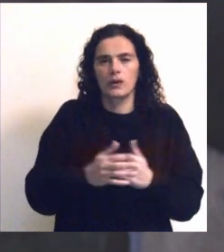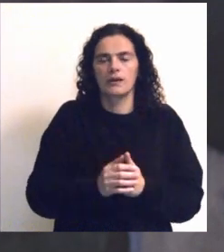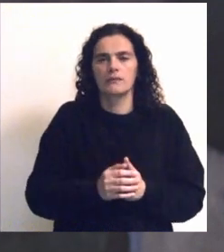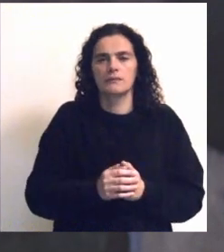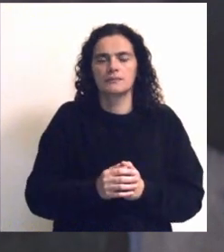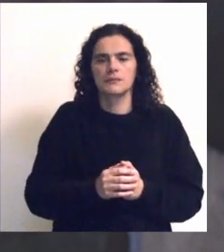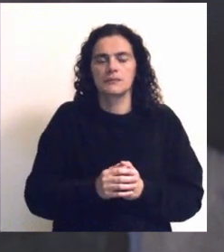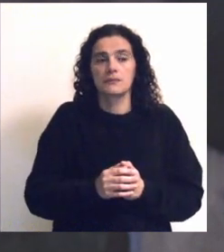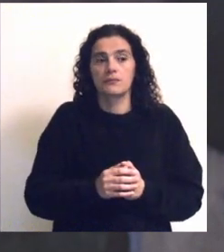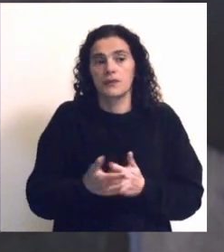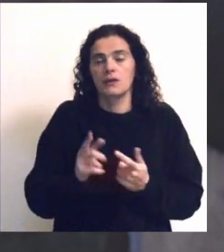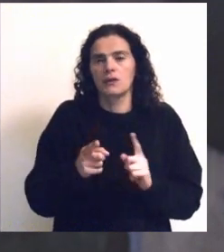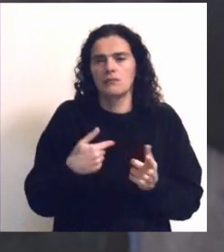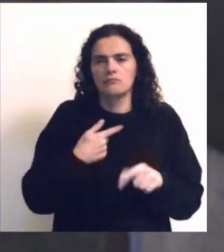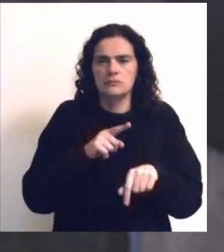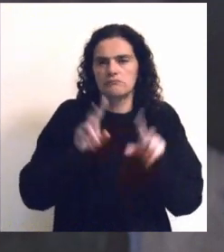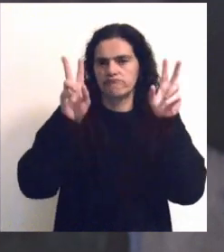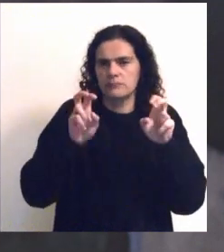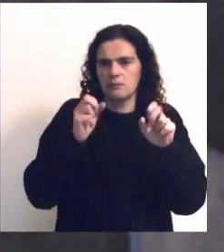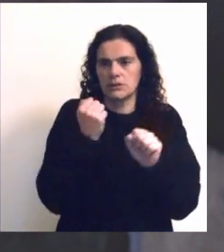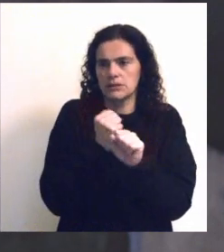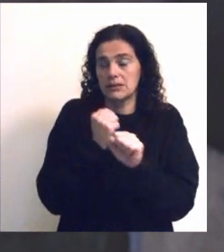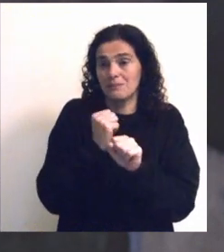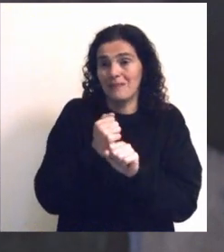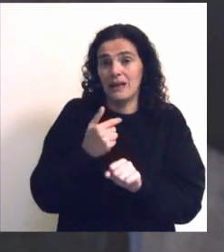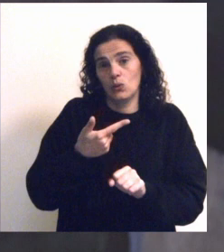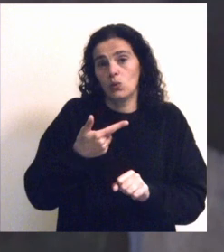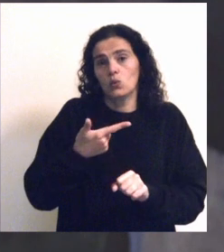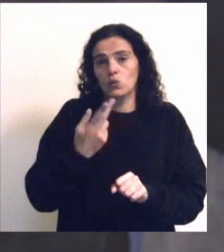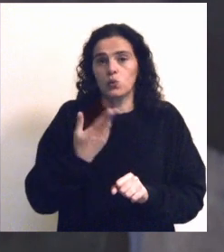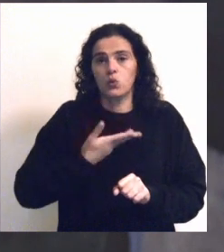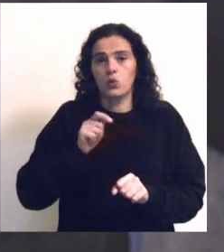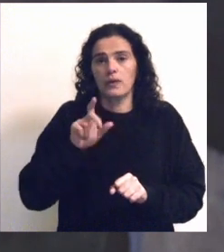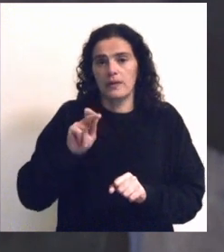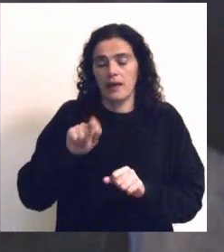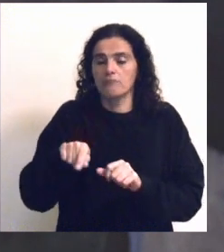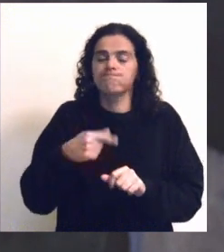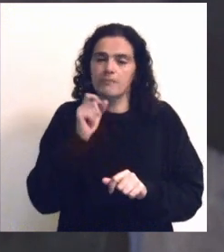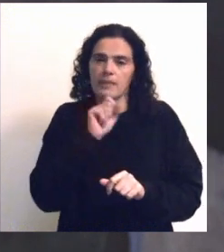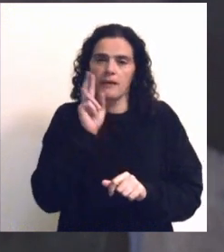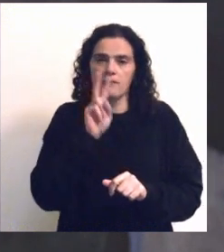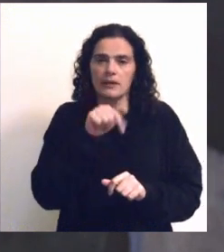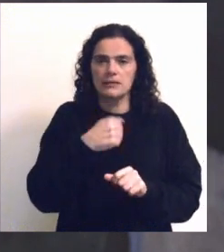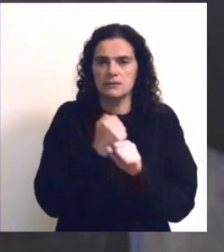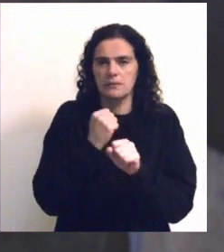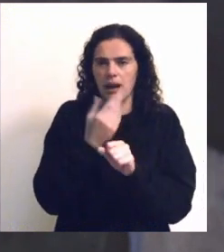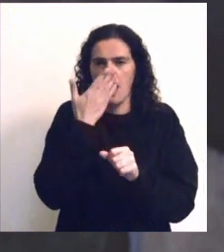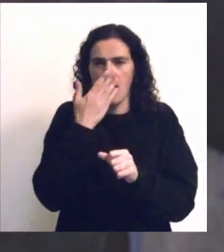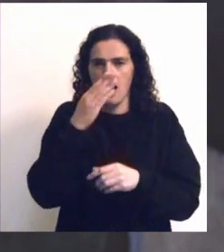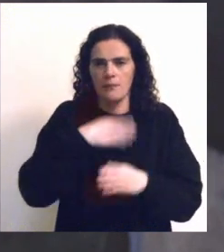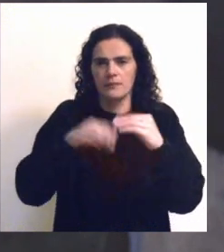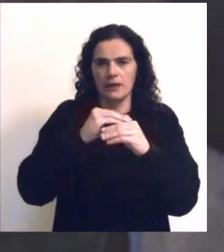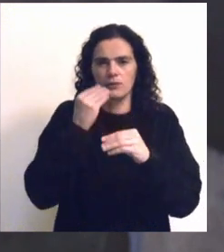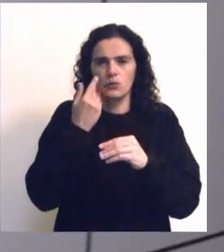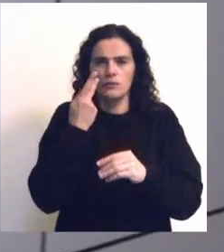que é o tema de muitas das obras a respeito dela, podemos inclusivamente ver esta obra quase